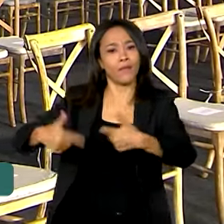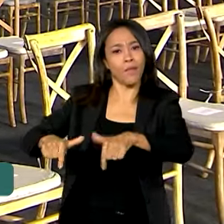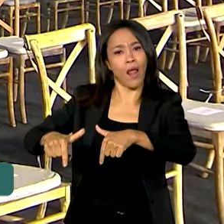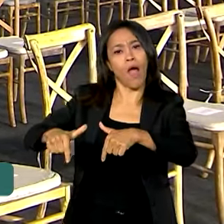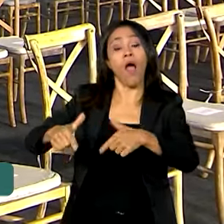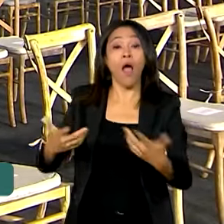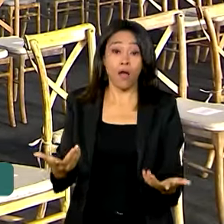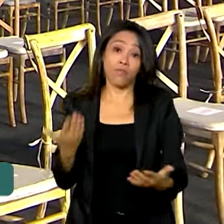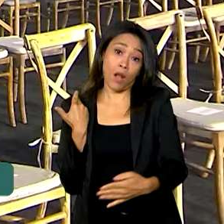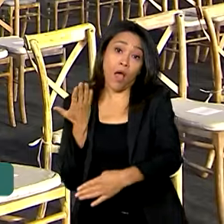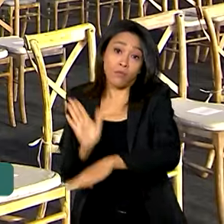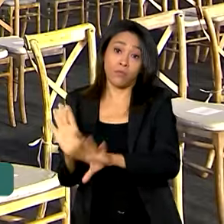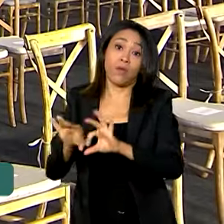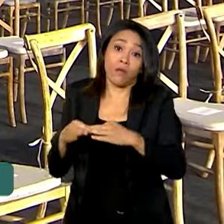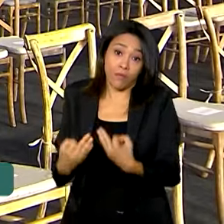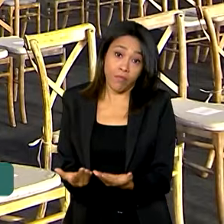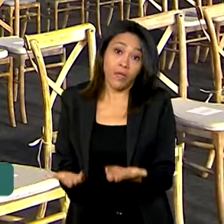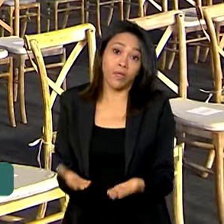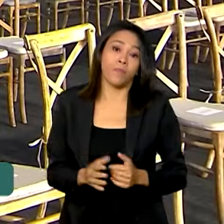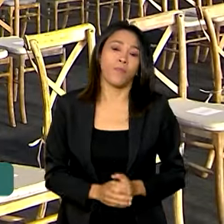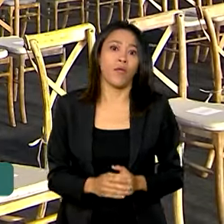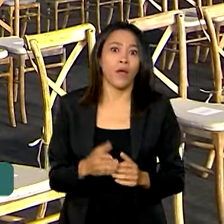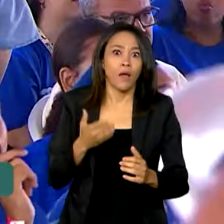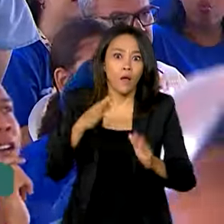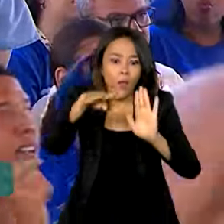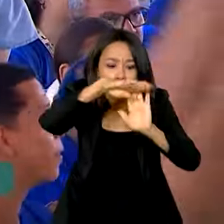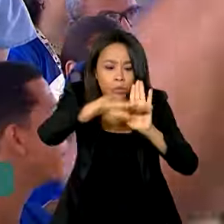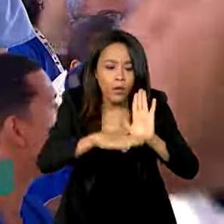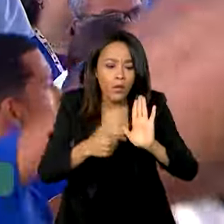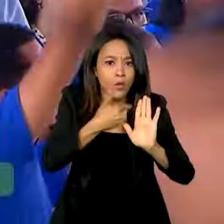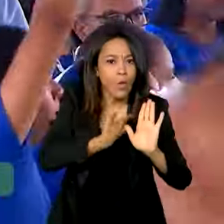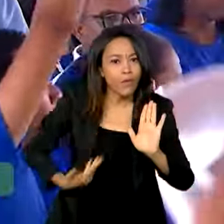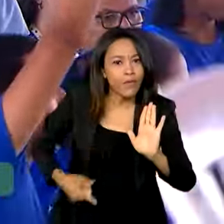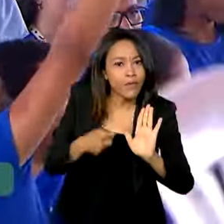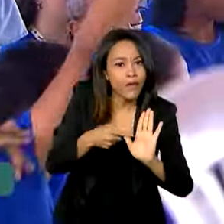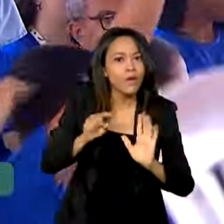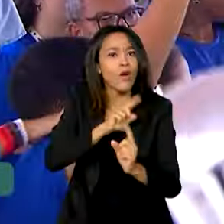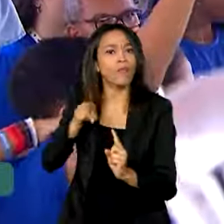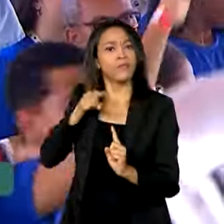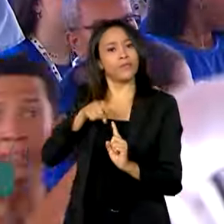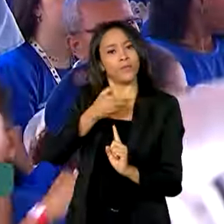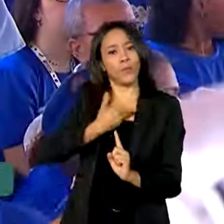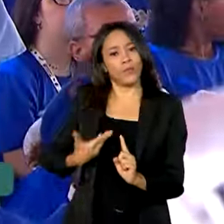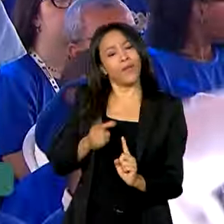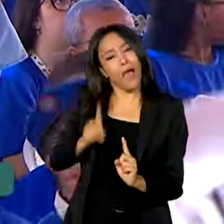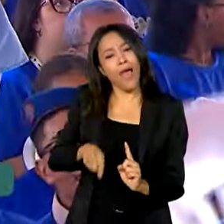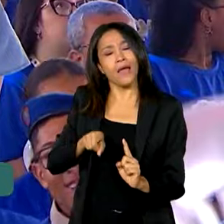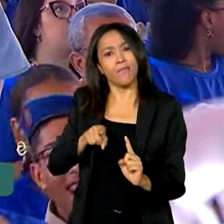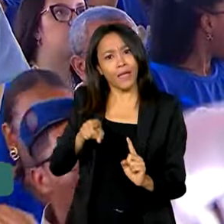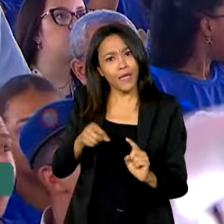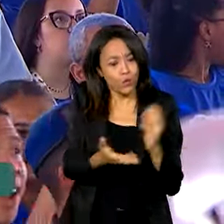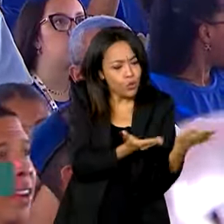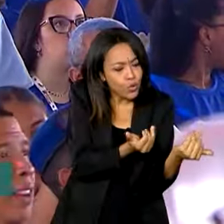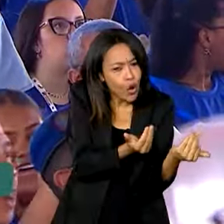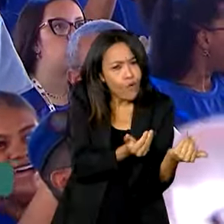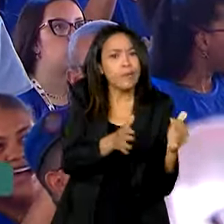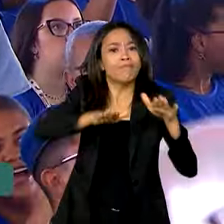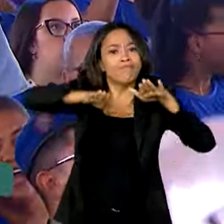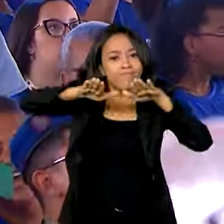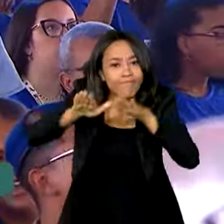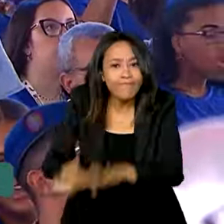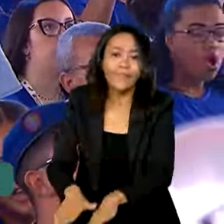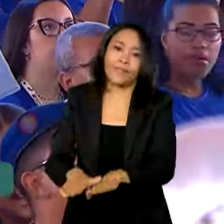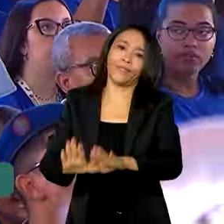e para ajudar no sustento da família. Com o programa Pé de Meia, a ideia do governo federal é justamente segurar esse jovem na escola